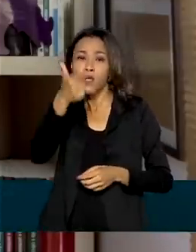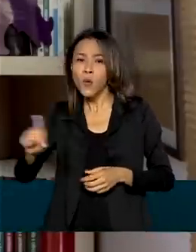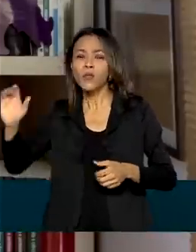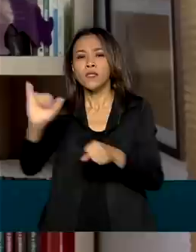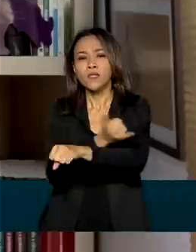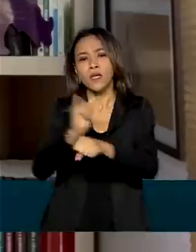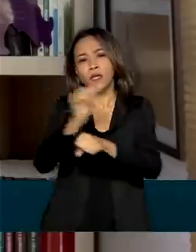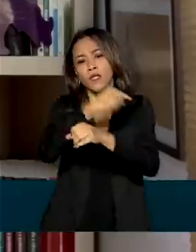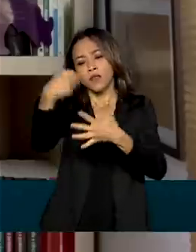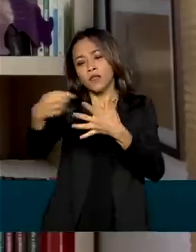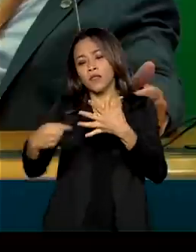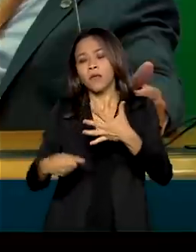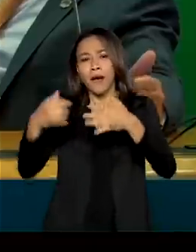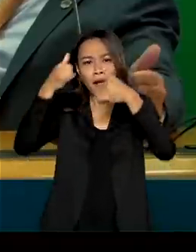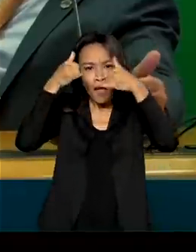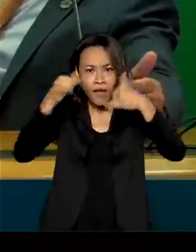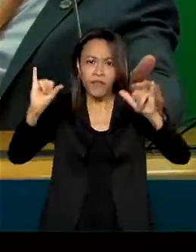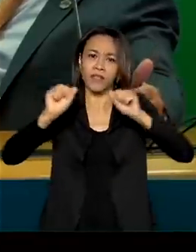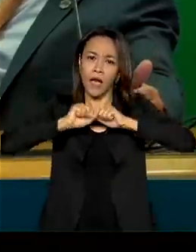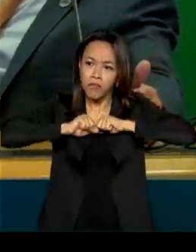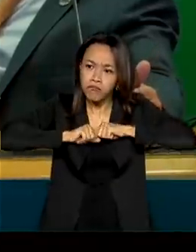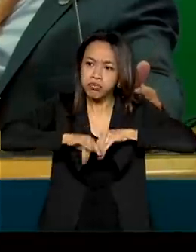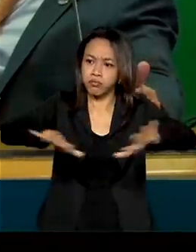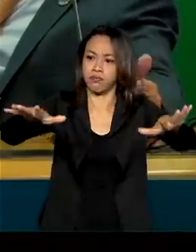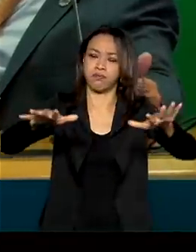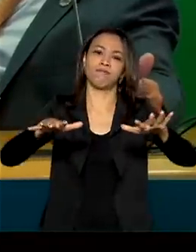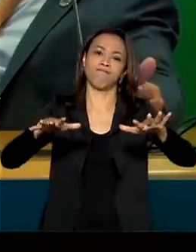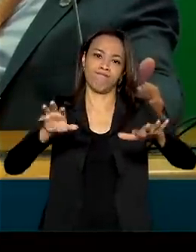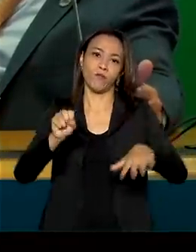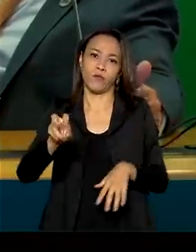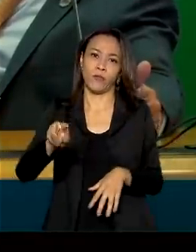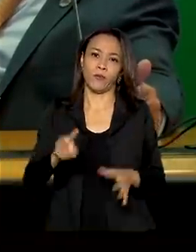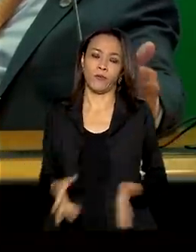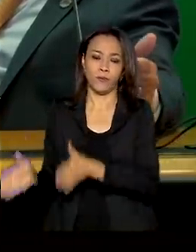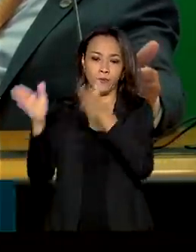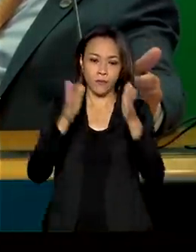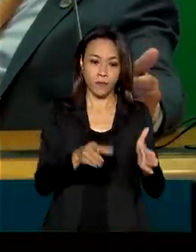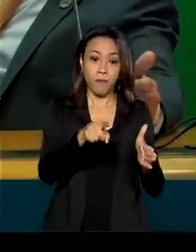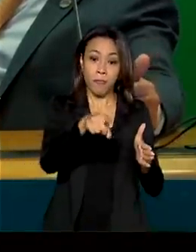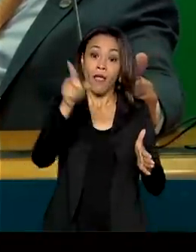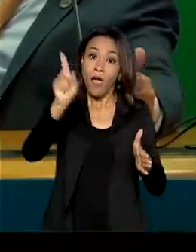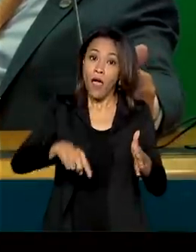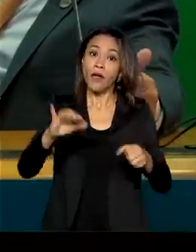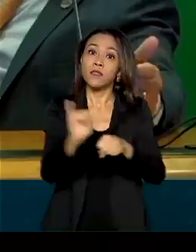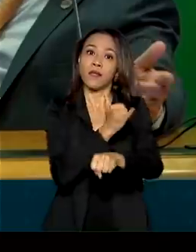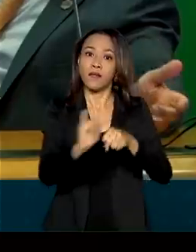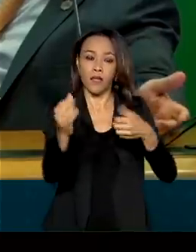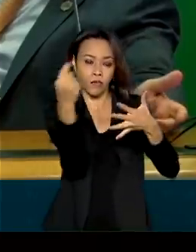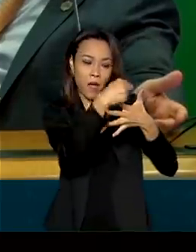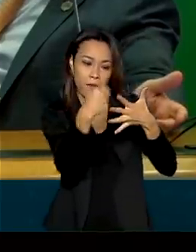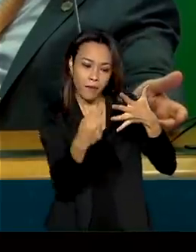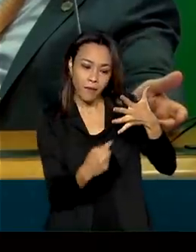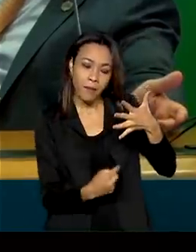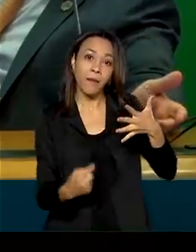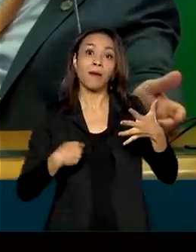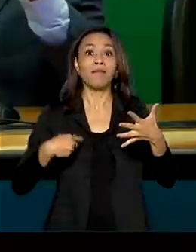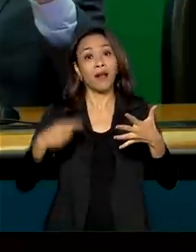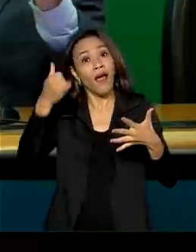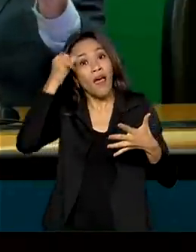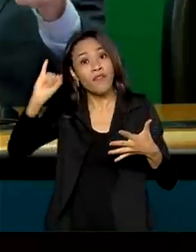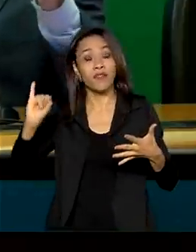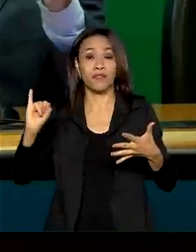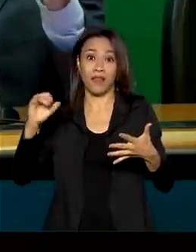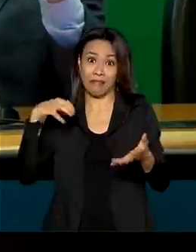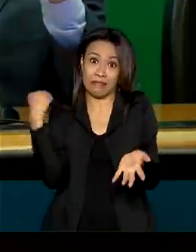o avanço do coronavírus. São medidas justamente para se evitar que cheguem em cenários extremos.